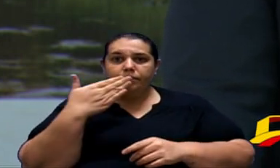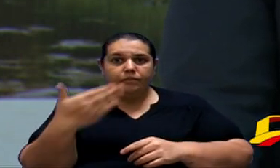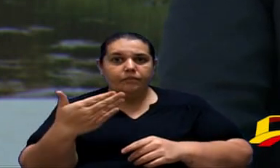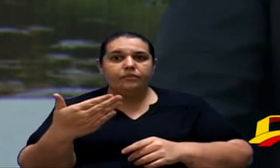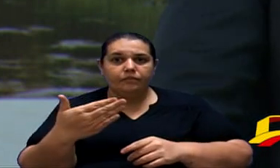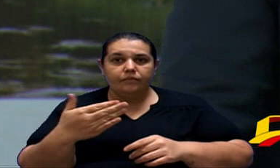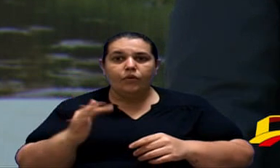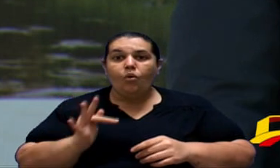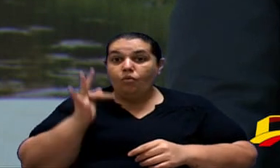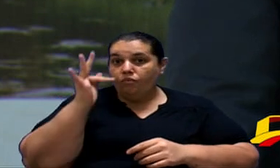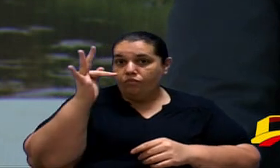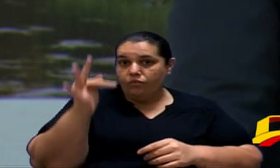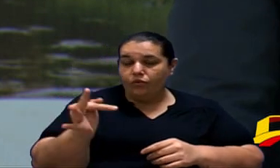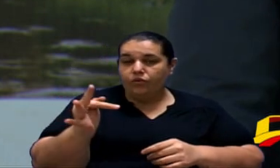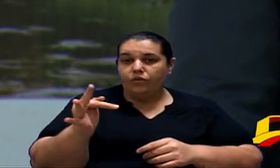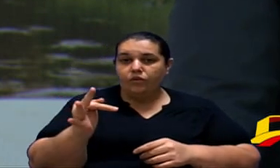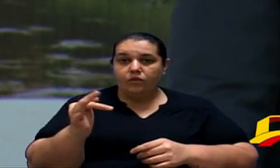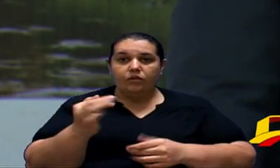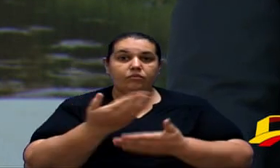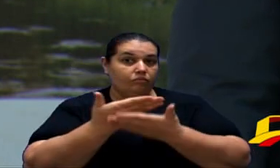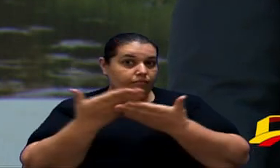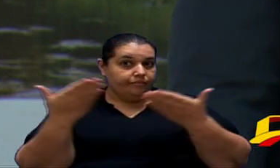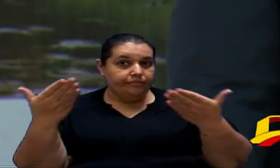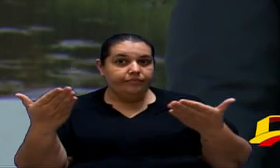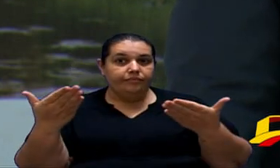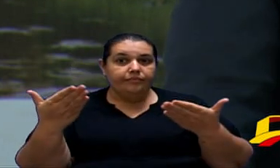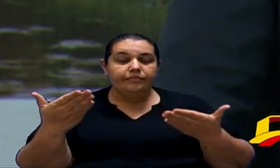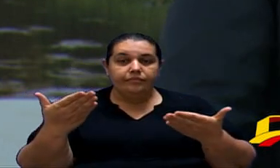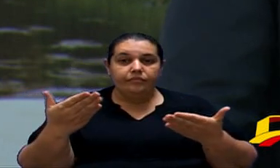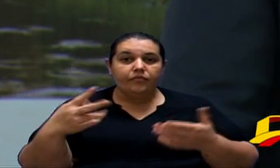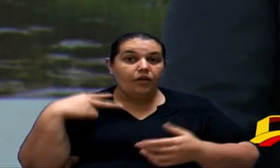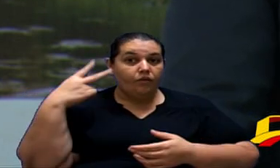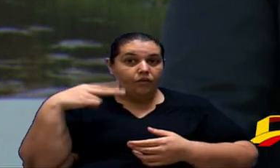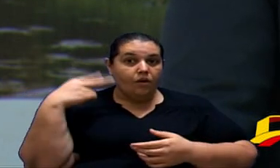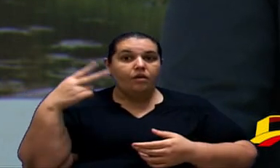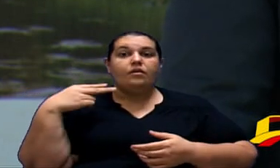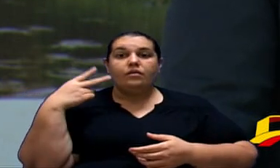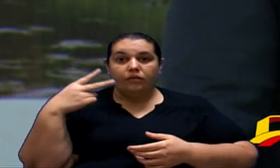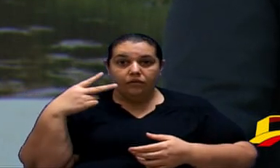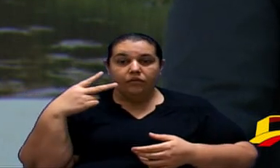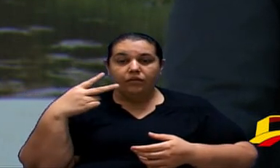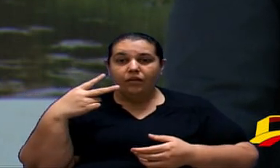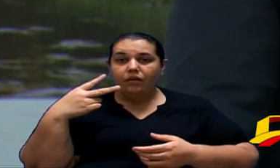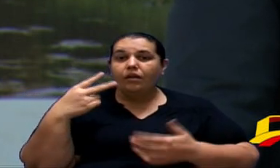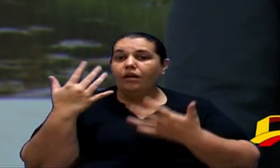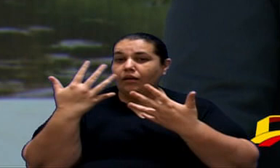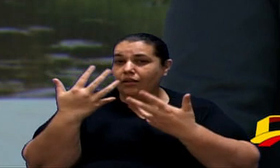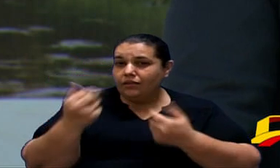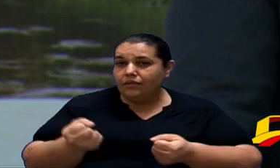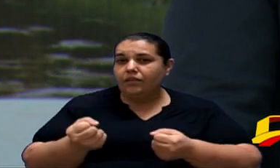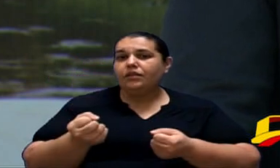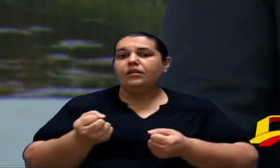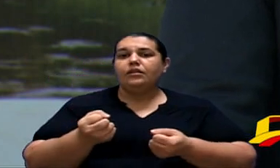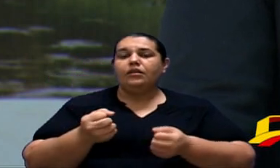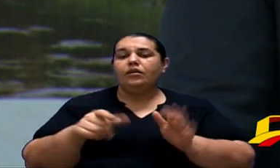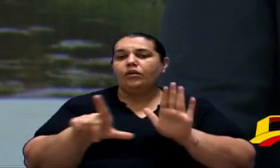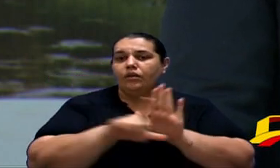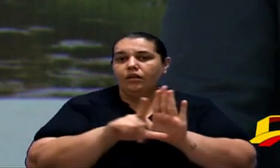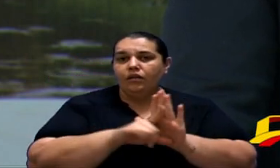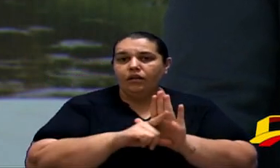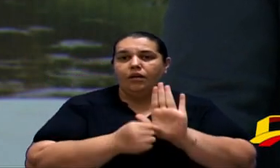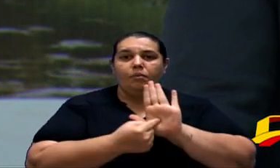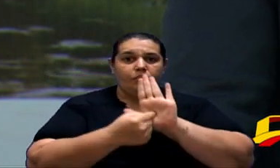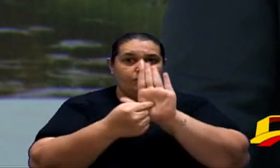futuramente com os nobres vereadores na aprovação da lei aqui